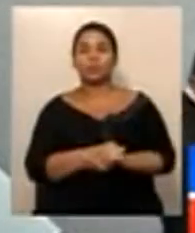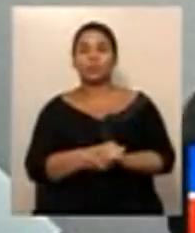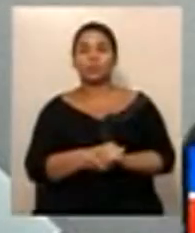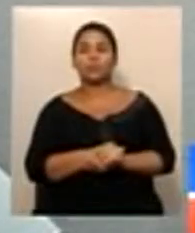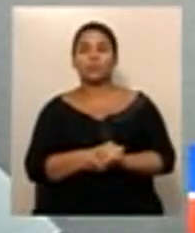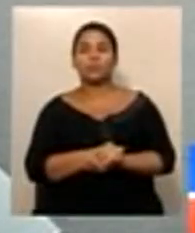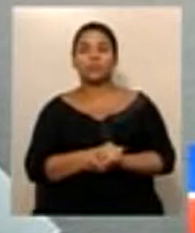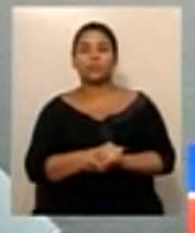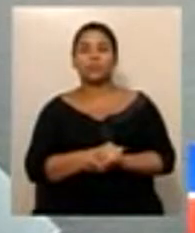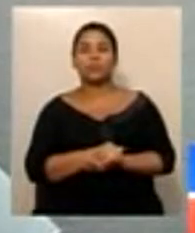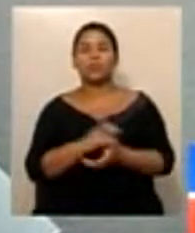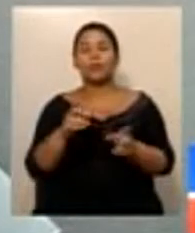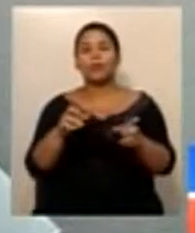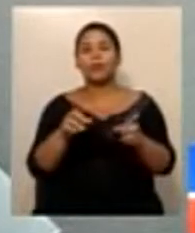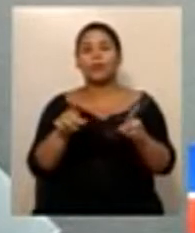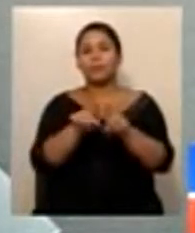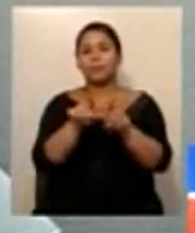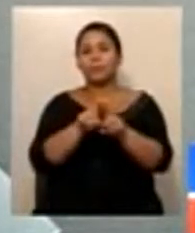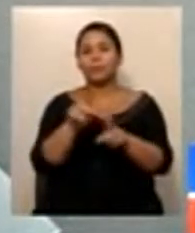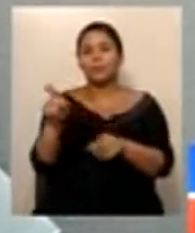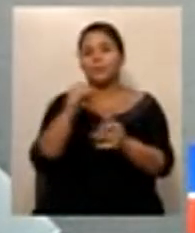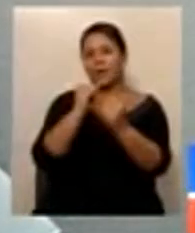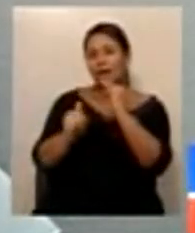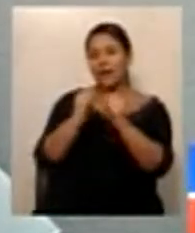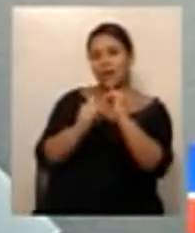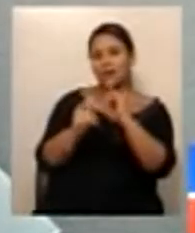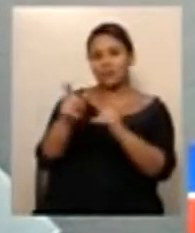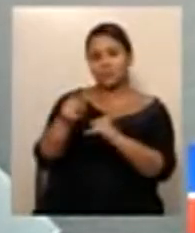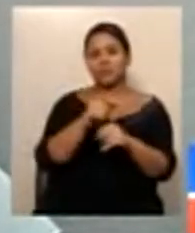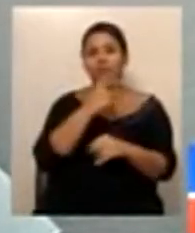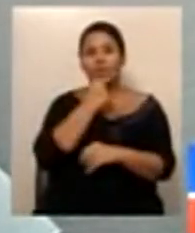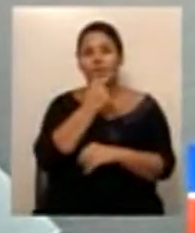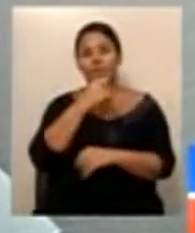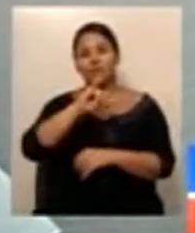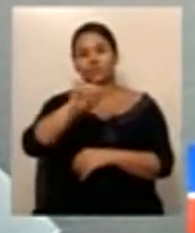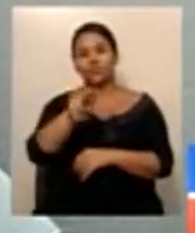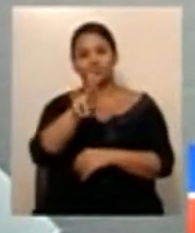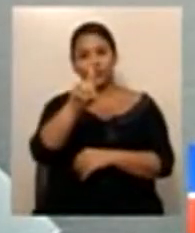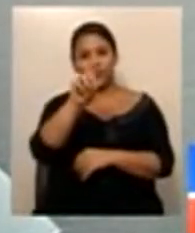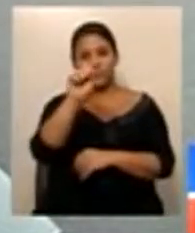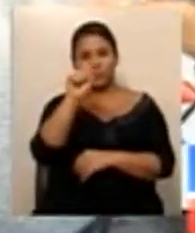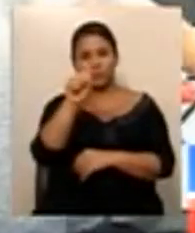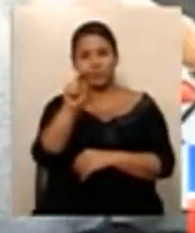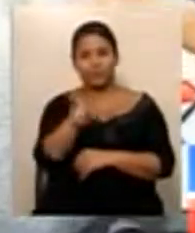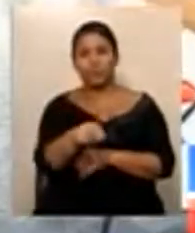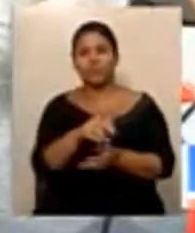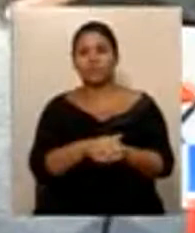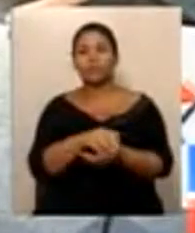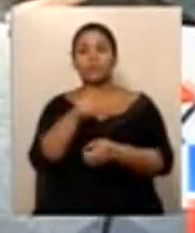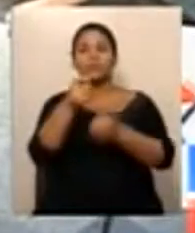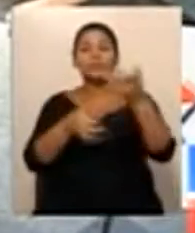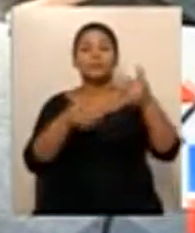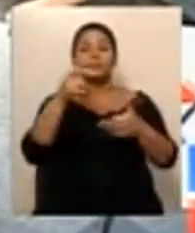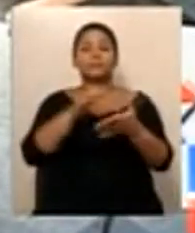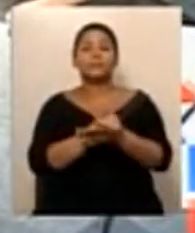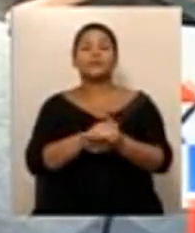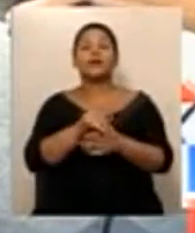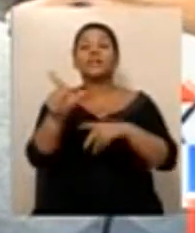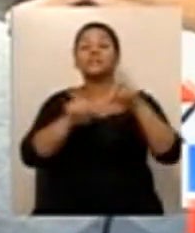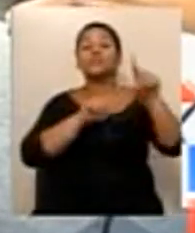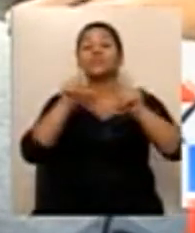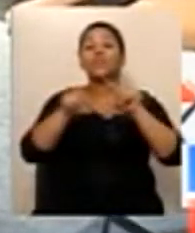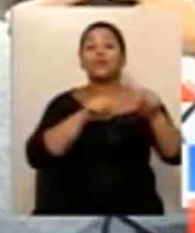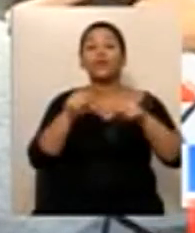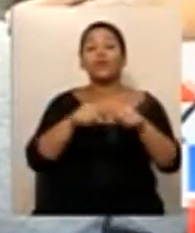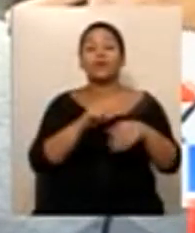semelhante ao do deputado Jouto Cabral, mas com razões distintas. Fala também da escolha dos membros